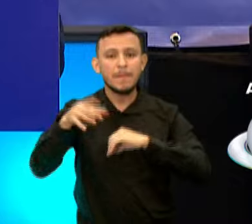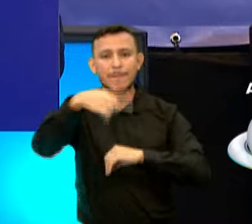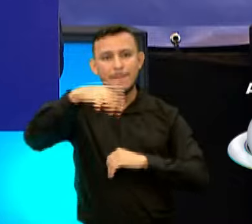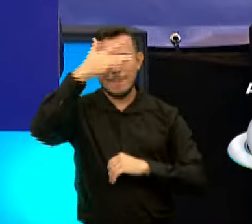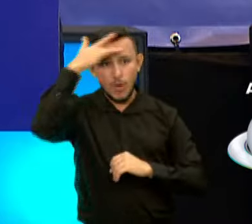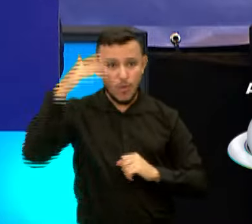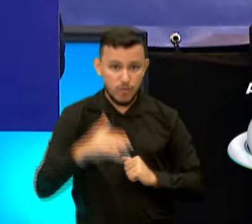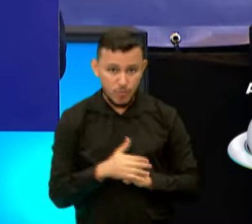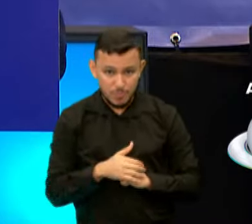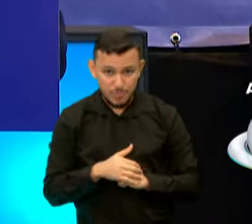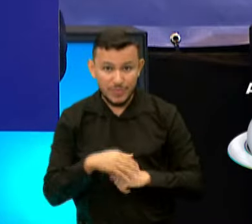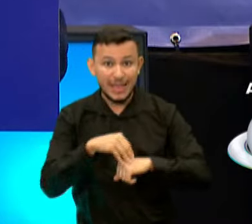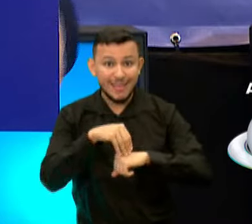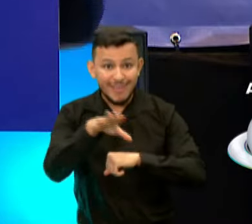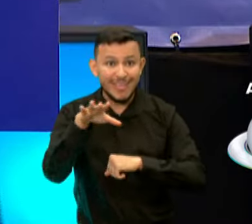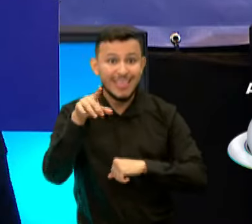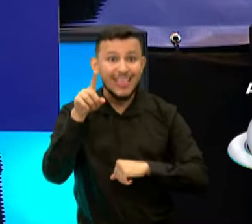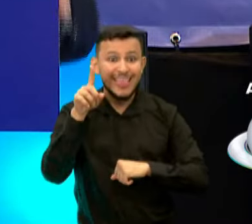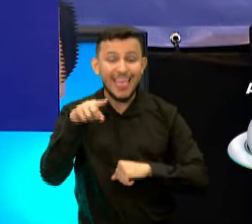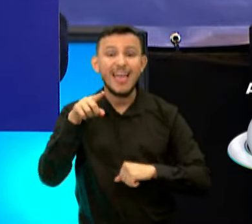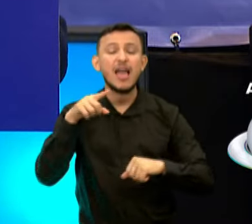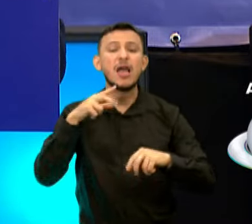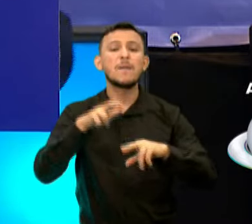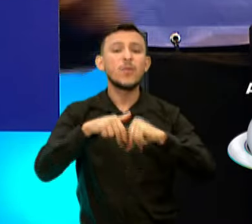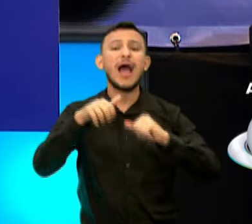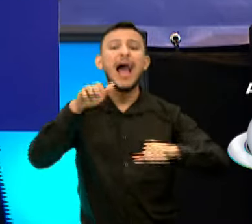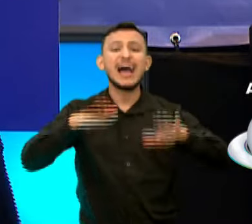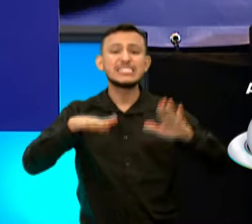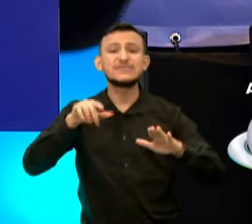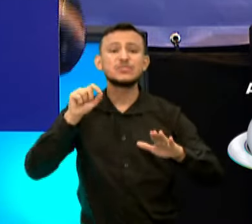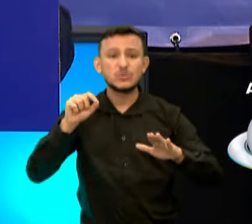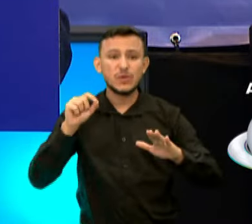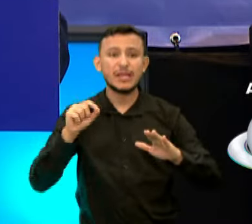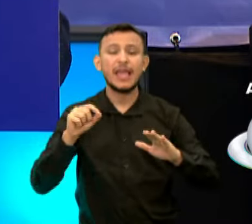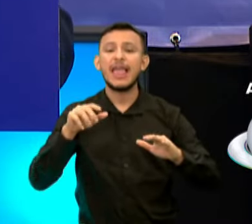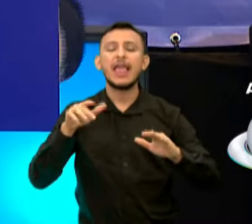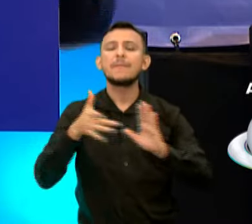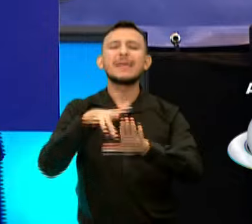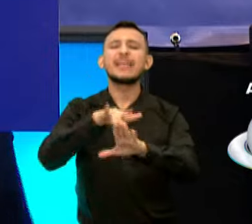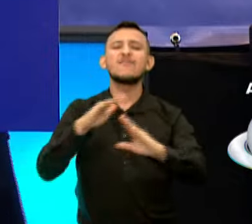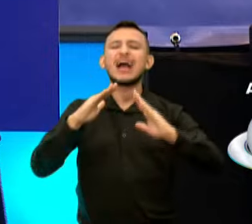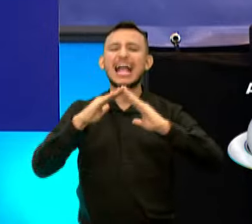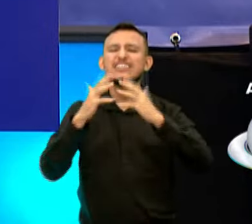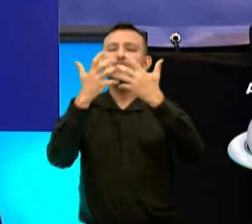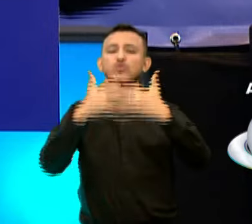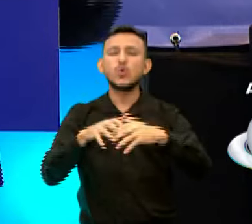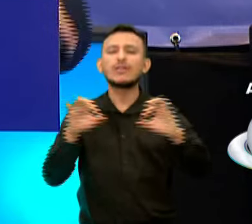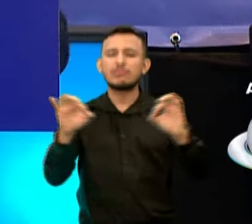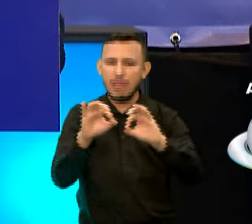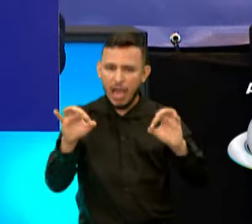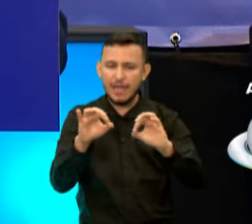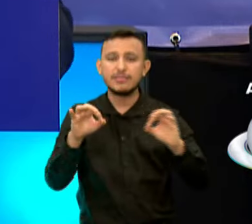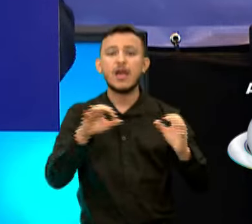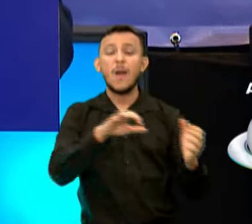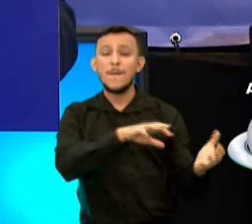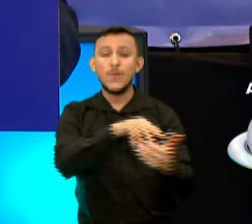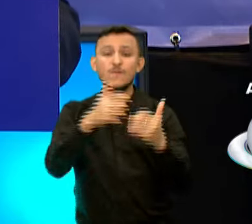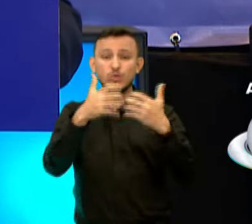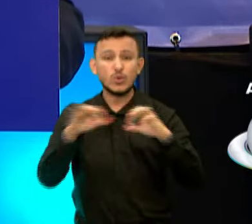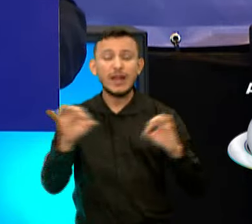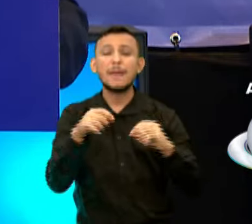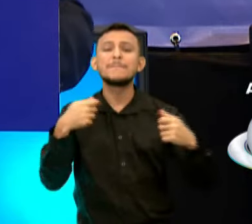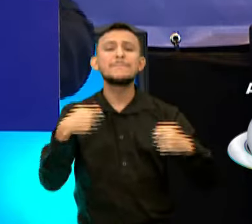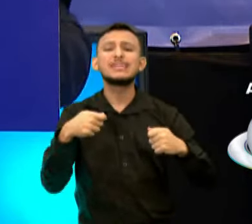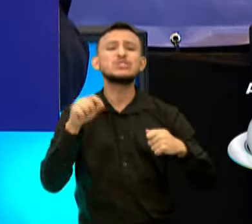povo. Mensagem é porque, às vezes, quando uma casa não está funcionando, o mundo não está funcionando,